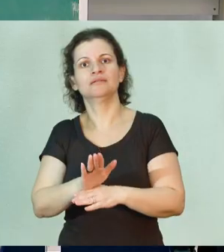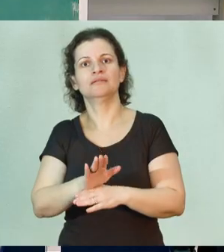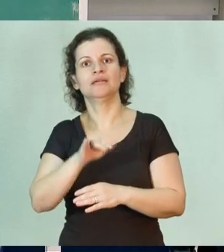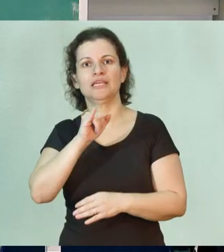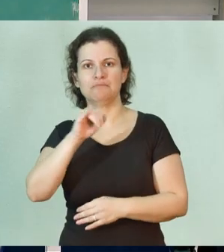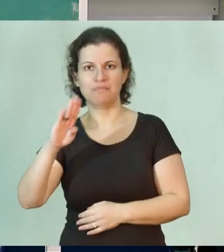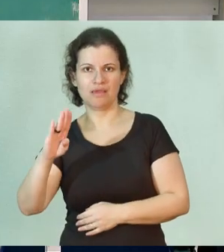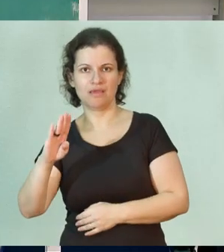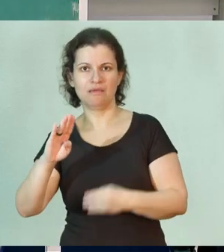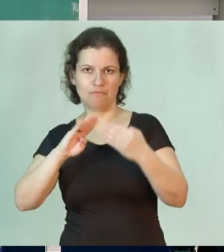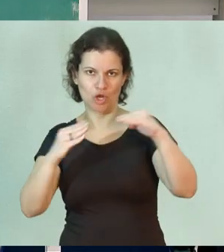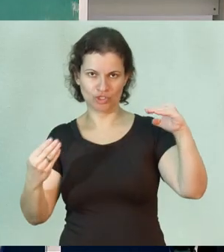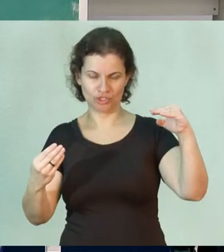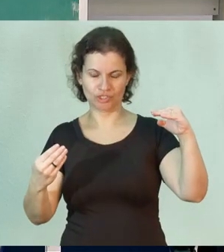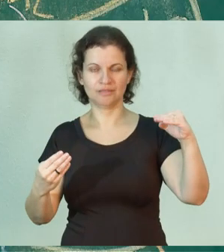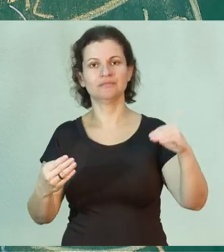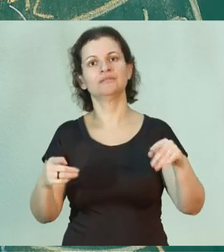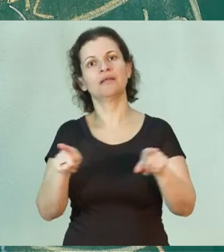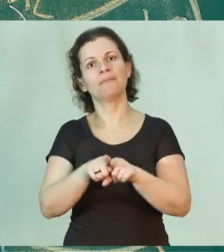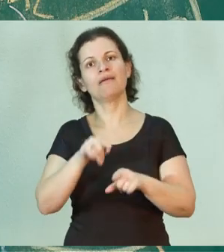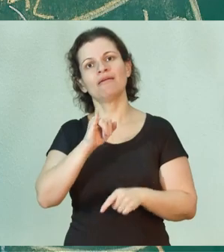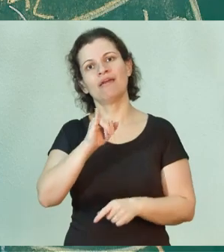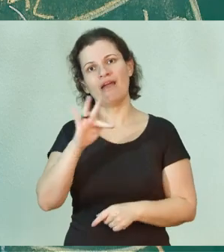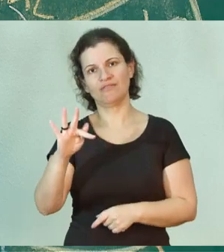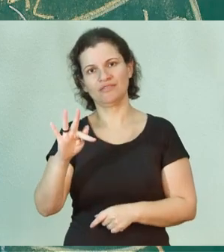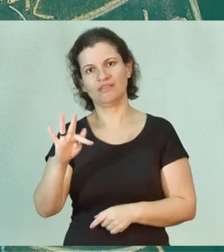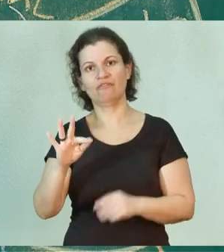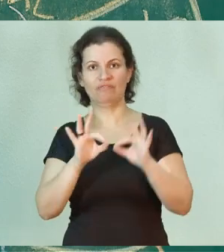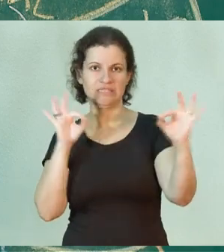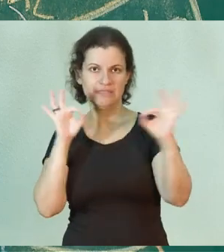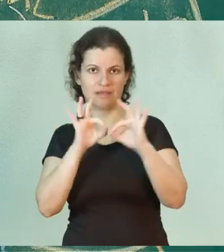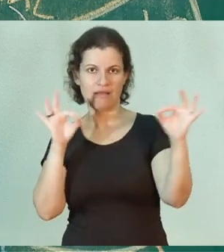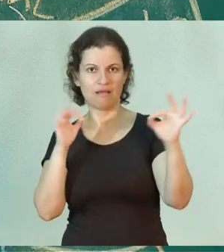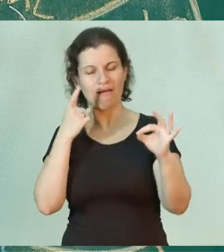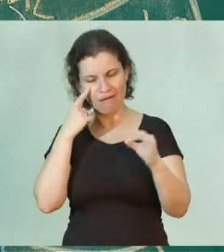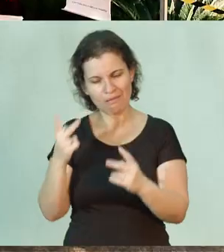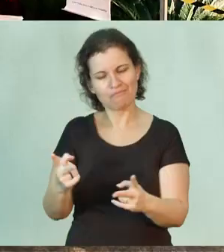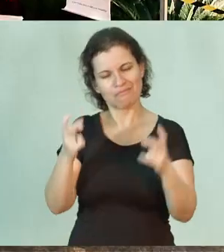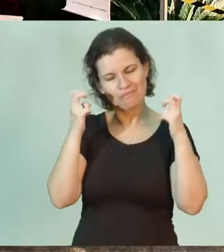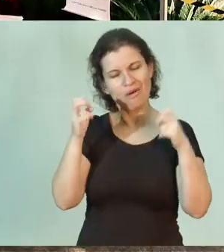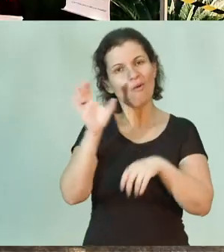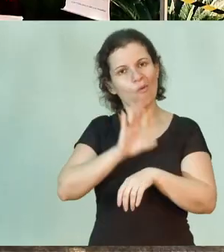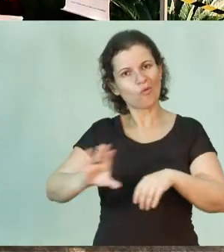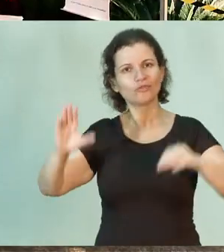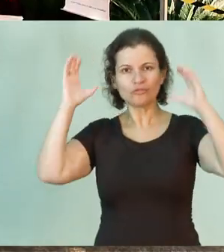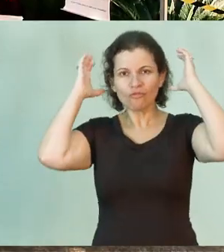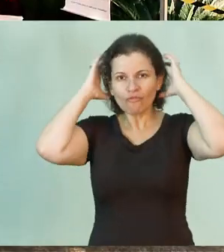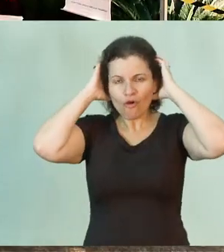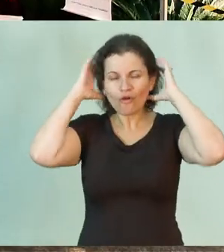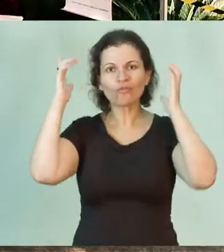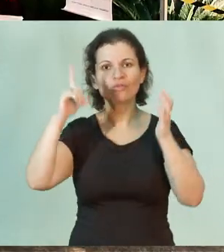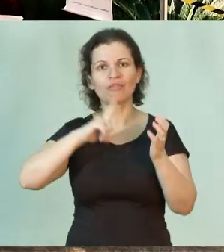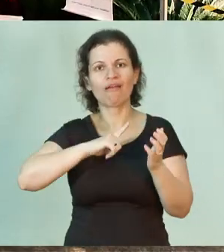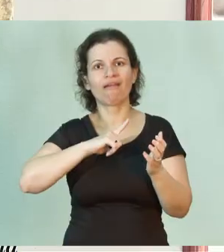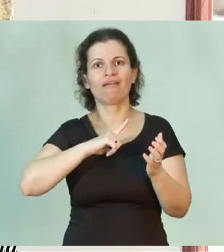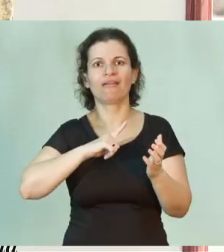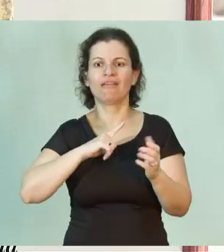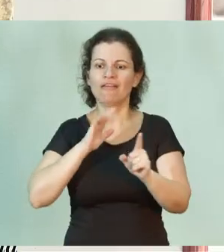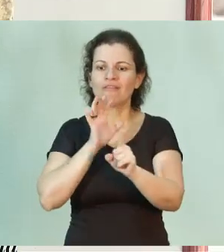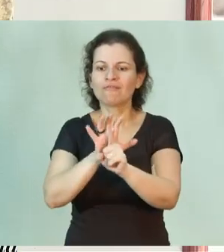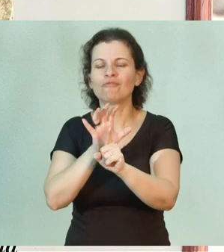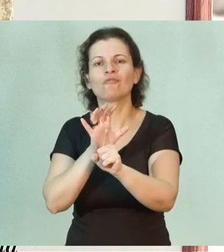de Biologia e do Instituto de Física. Então, já dá para perceber que o curso de fonodologia tem uma grande